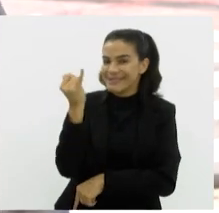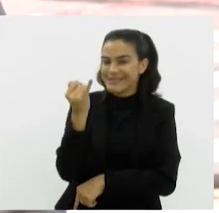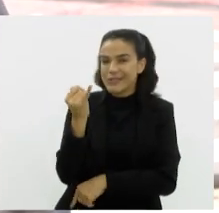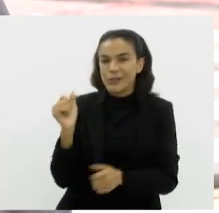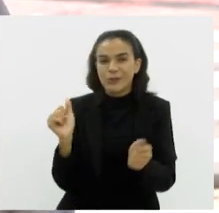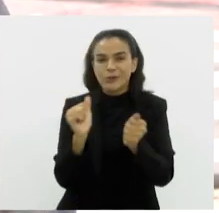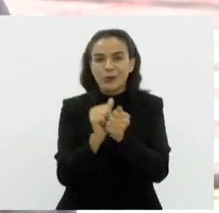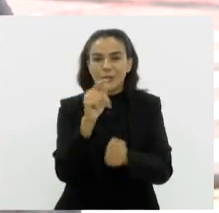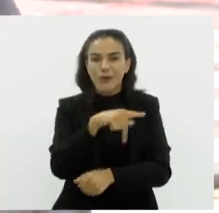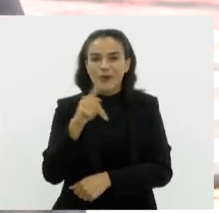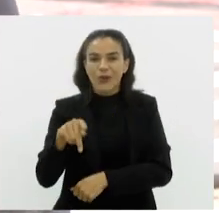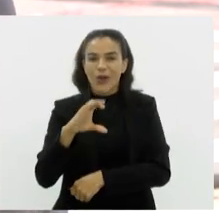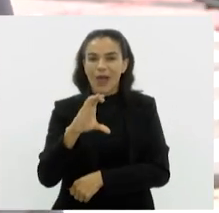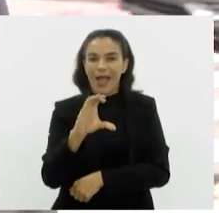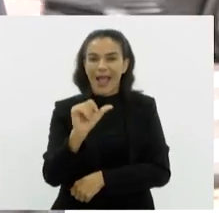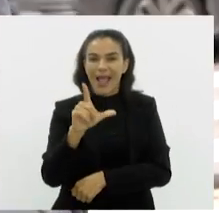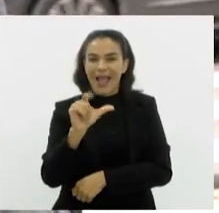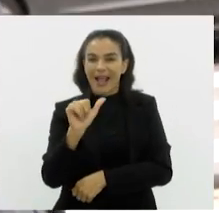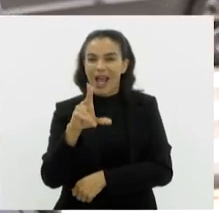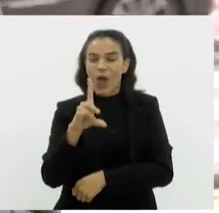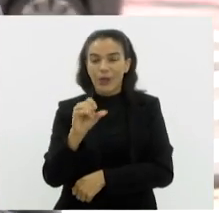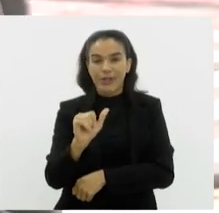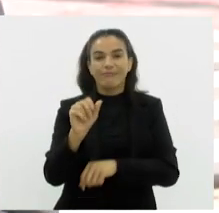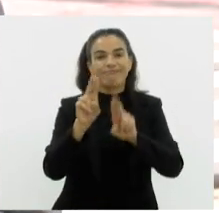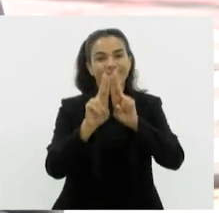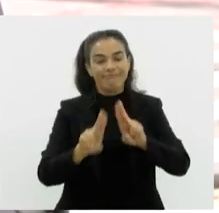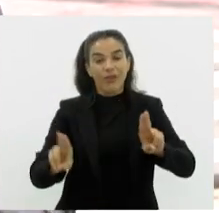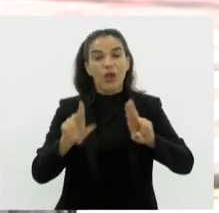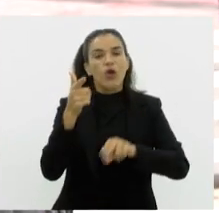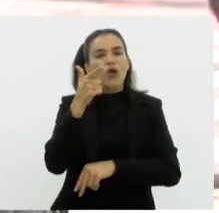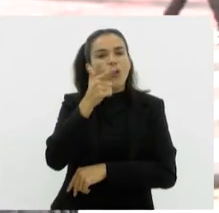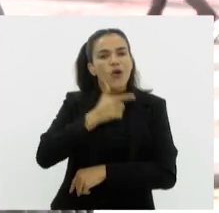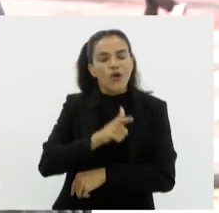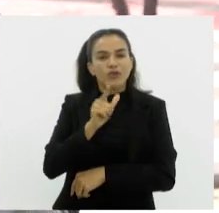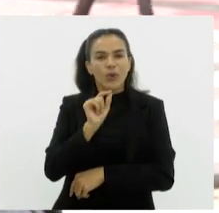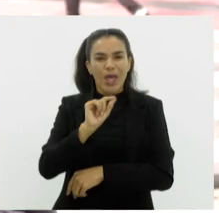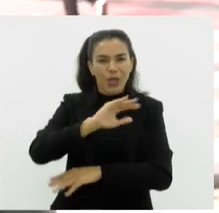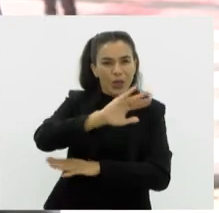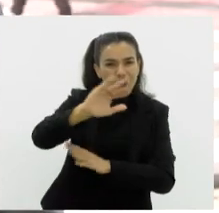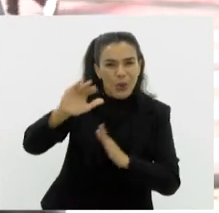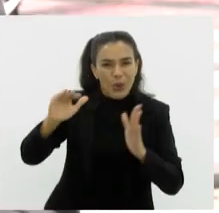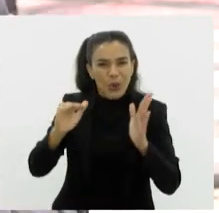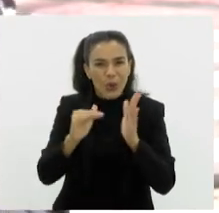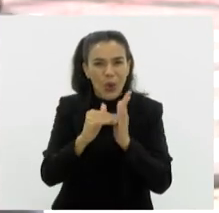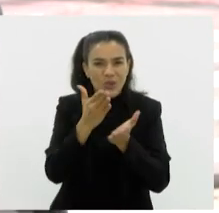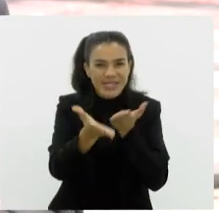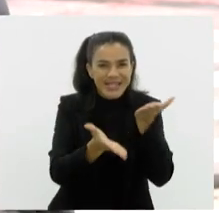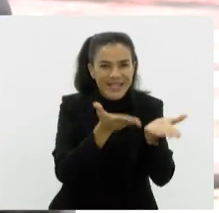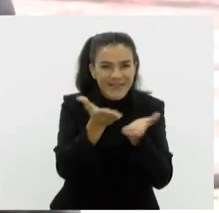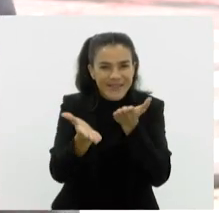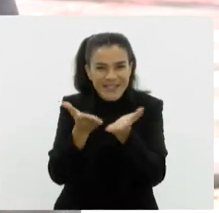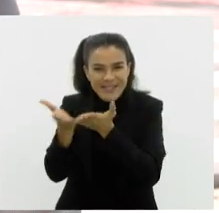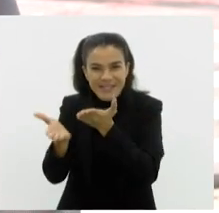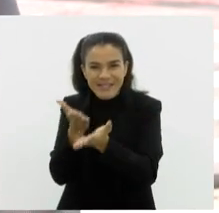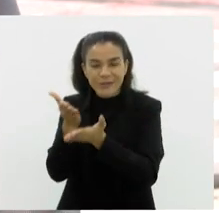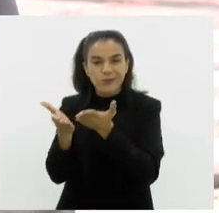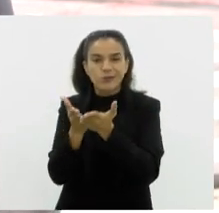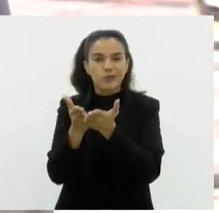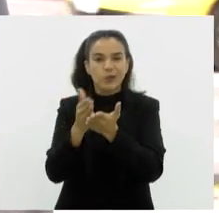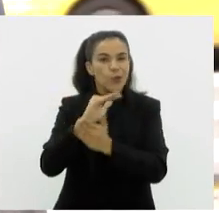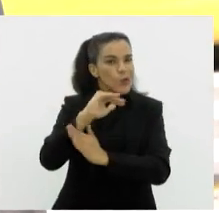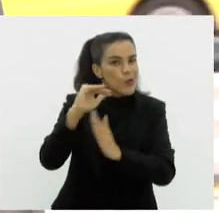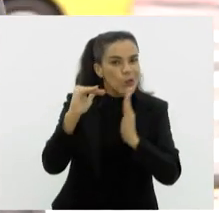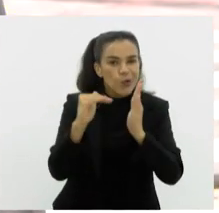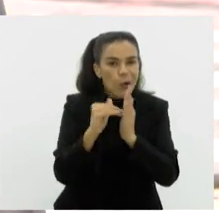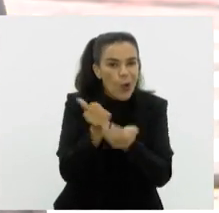junto com a professora Cláudia Capelli, da Universidade Federal, a gente conseguiu pegar todos os serviços, as cartas de serviços, dos